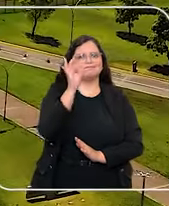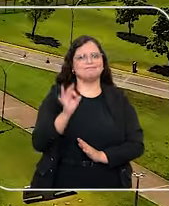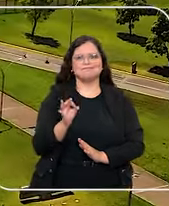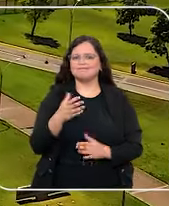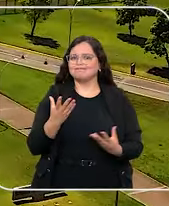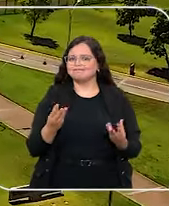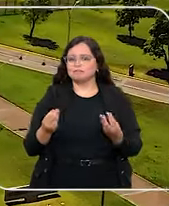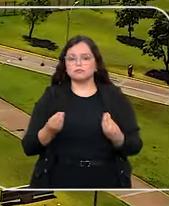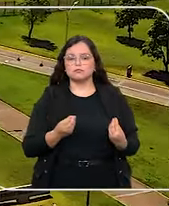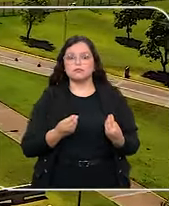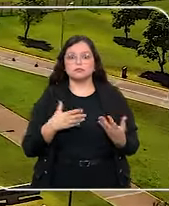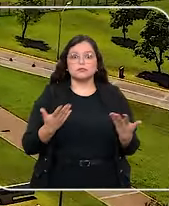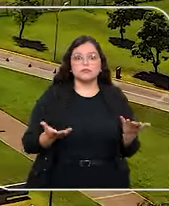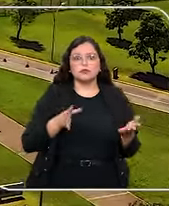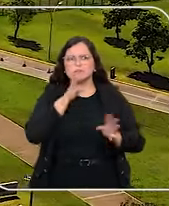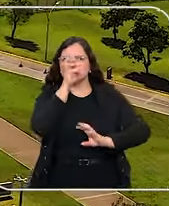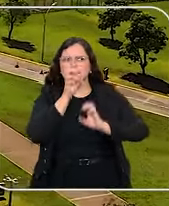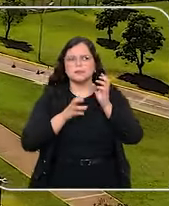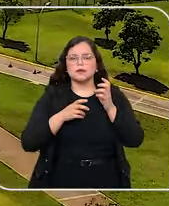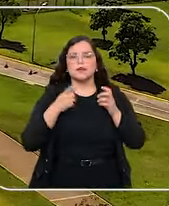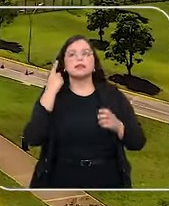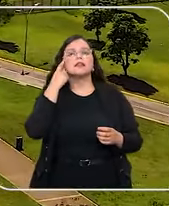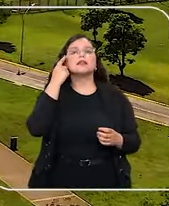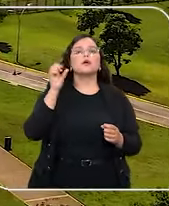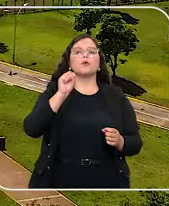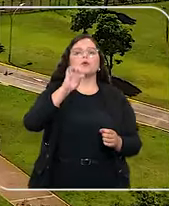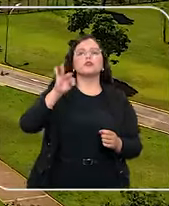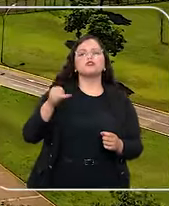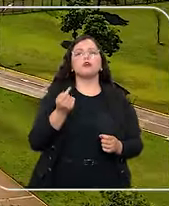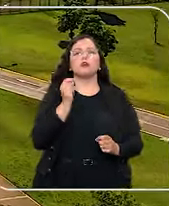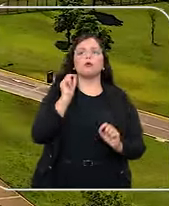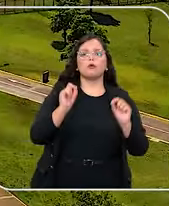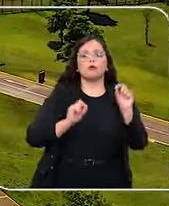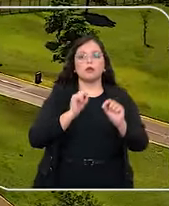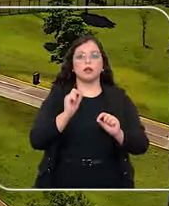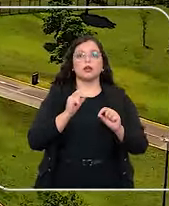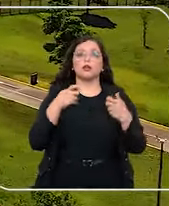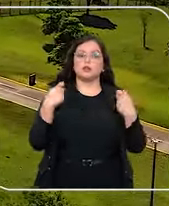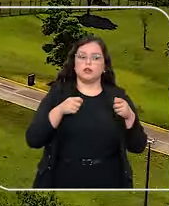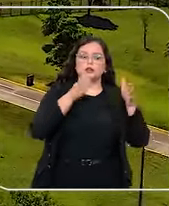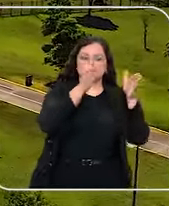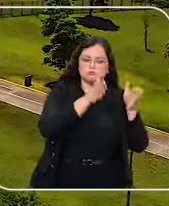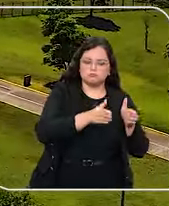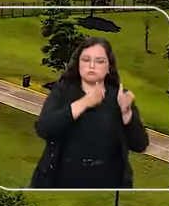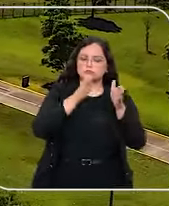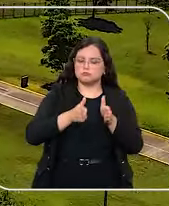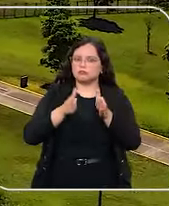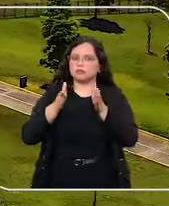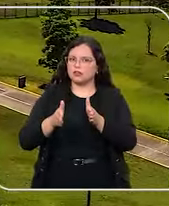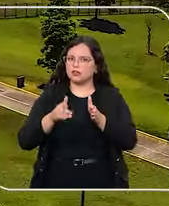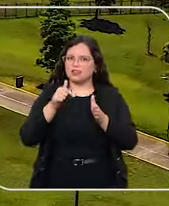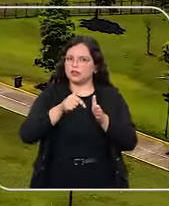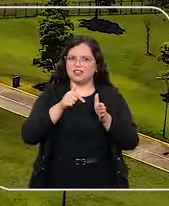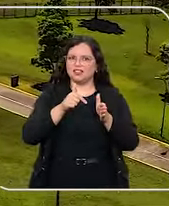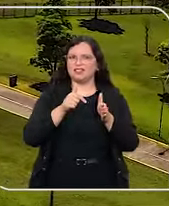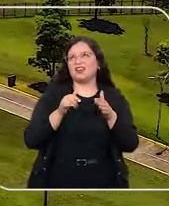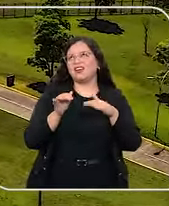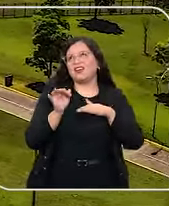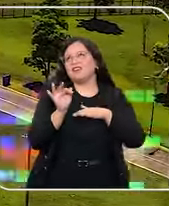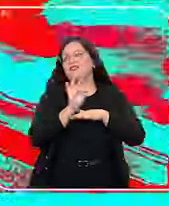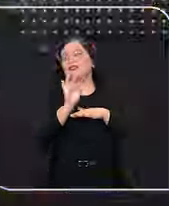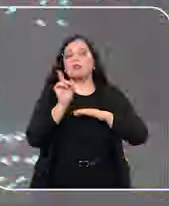Tantos equívocos levaram o STJ a consolidar entendimento de que o passo a passo legal do reconhecimento criminal não se trata de mera